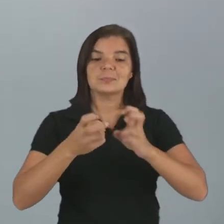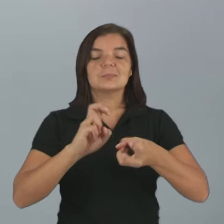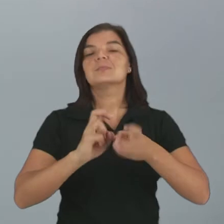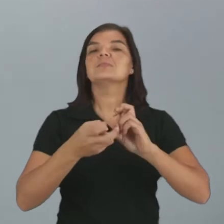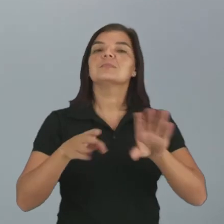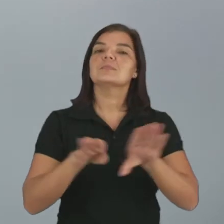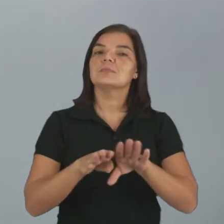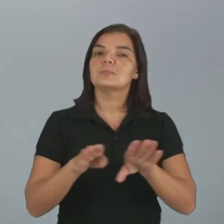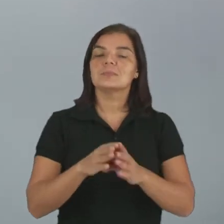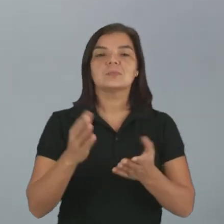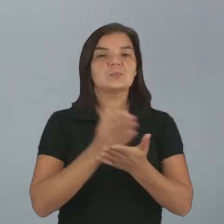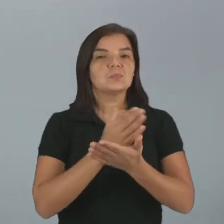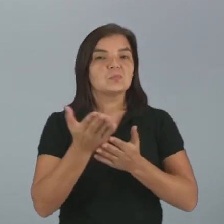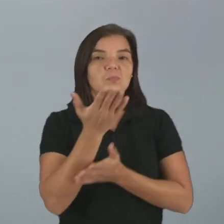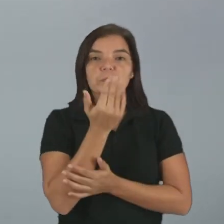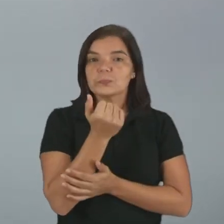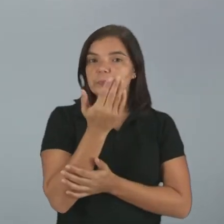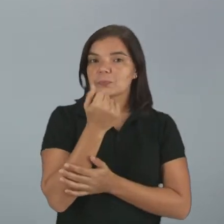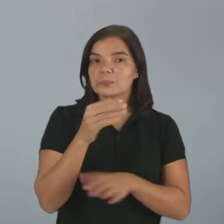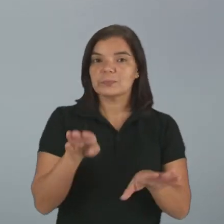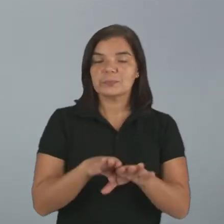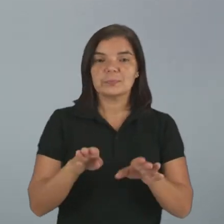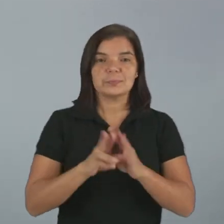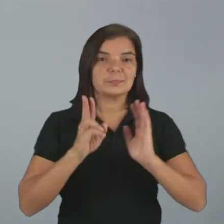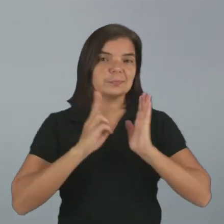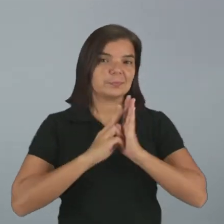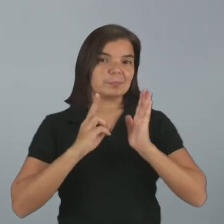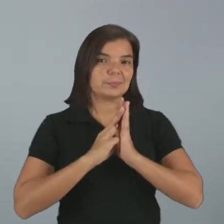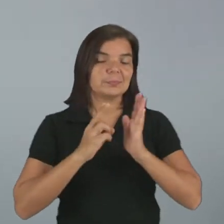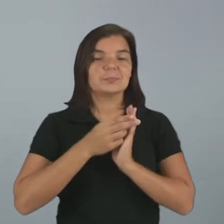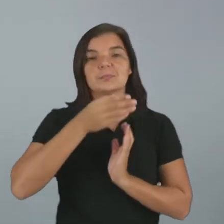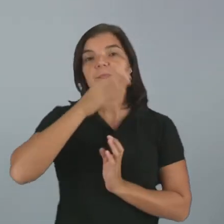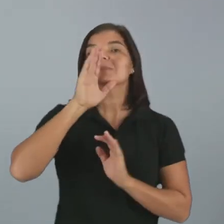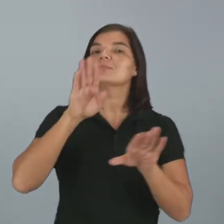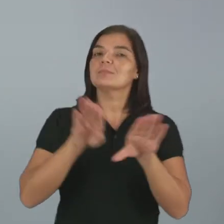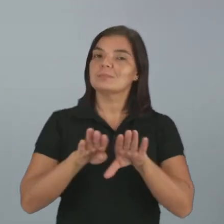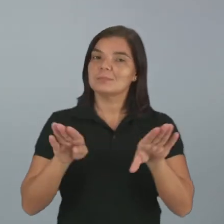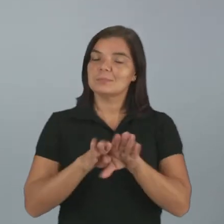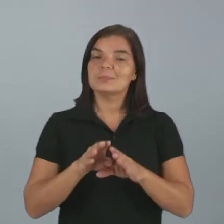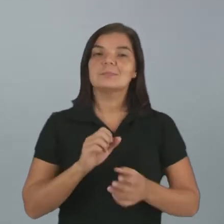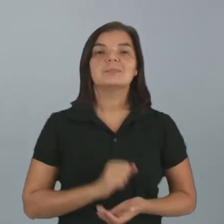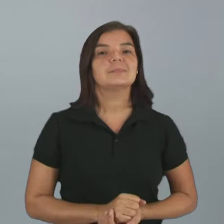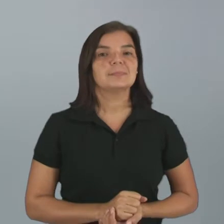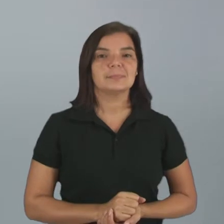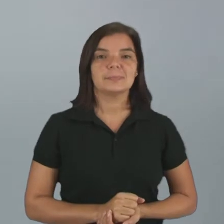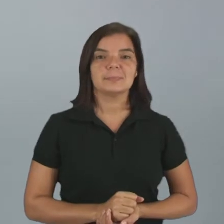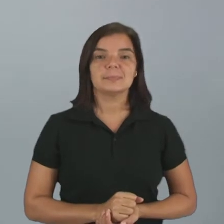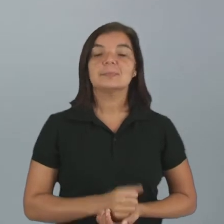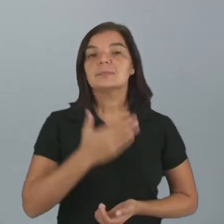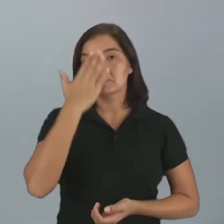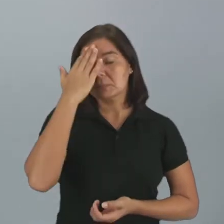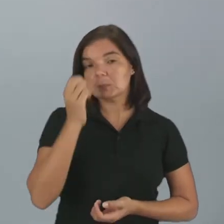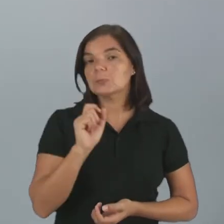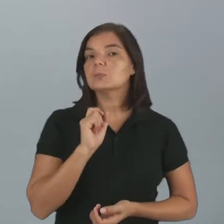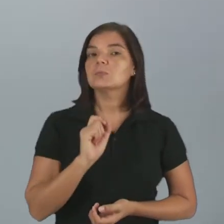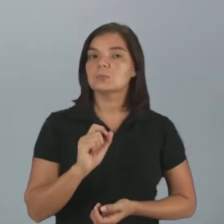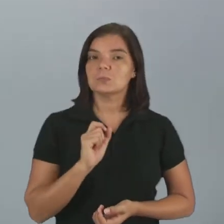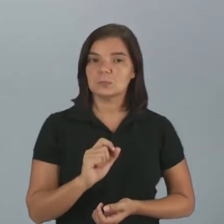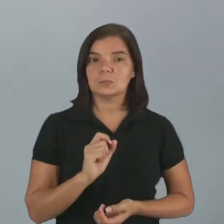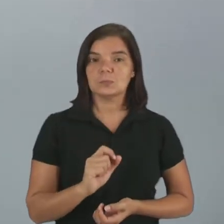E temos aqui algumas comidas indígenas, como bebida também. Nós sabemos que